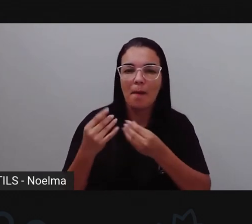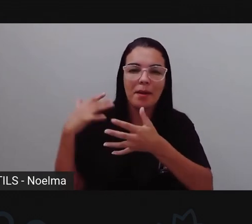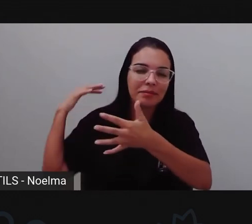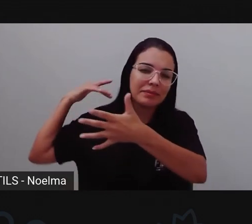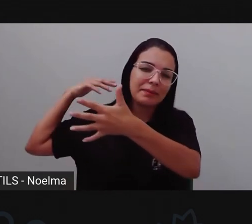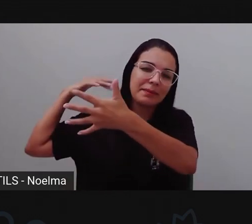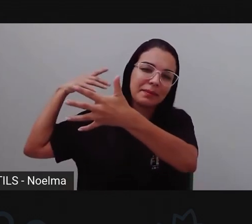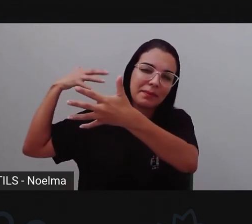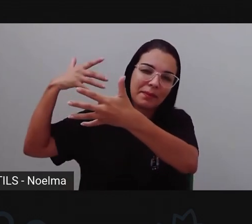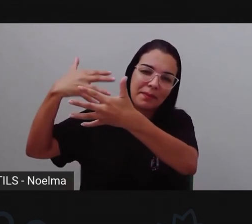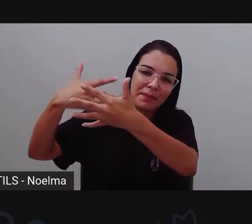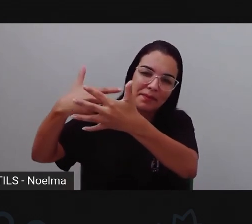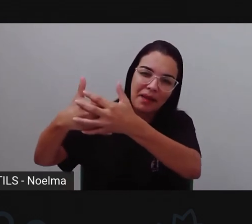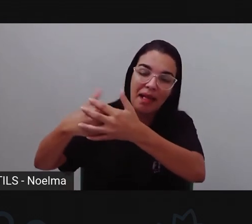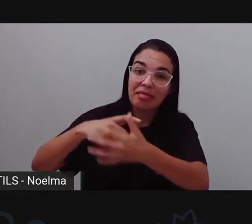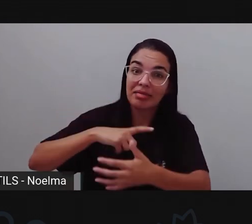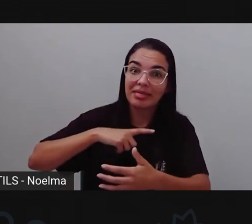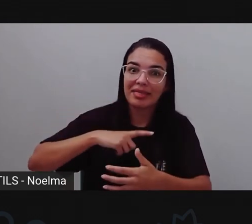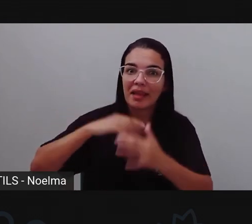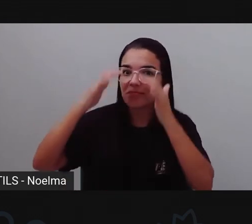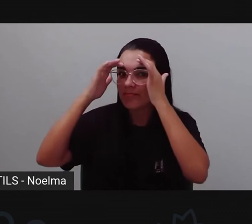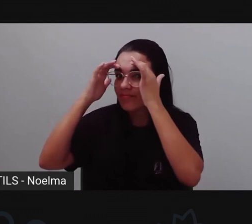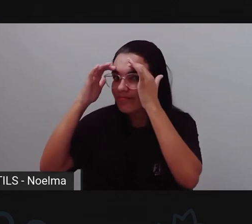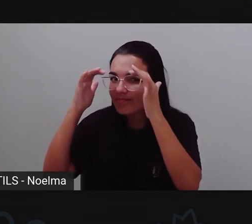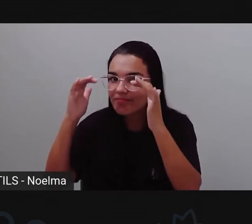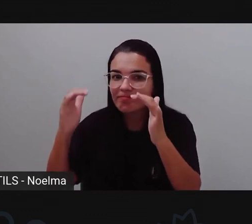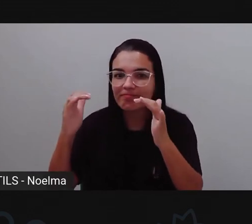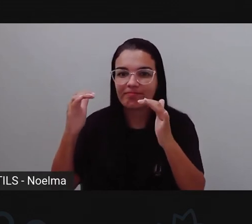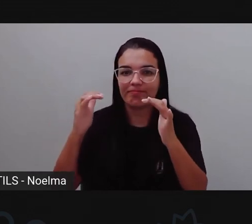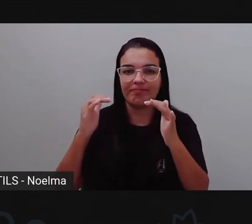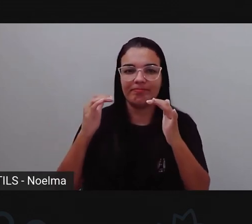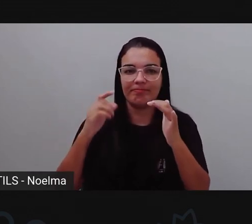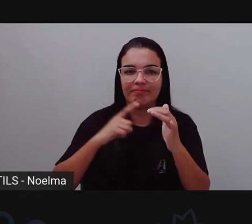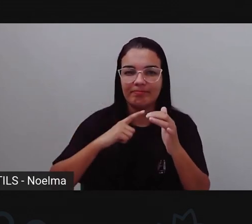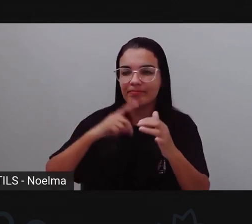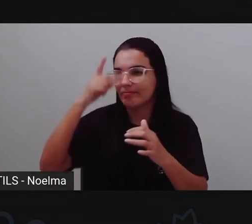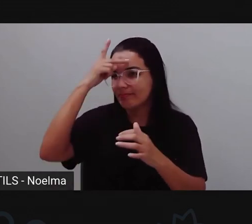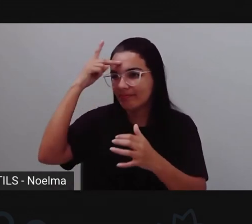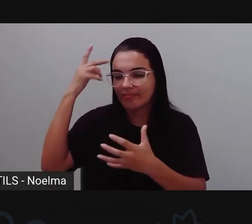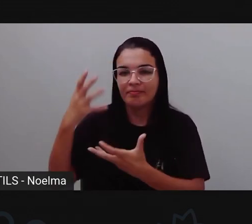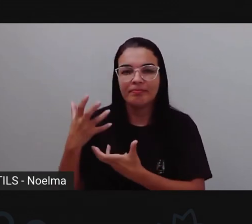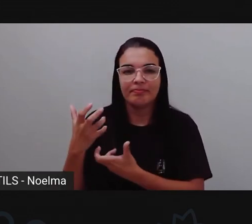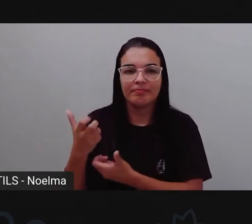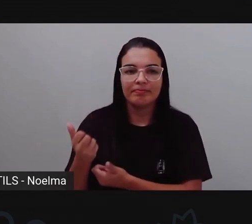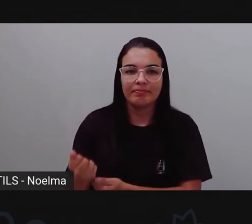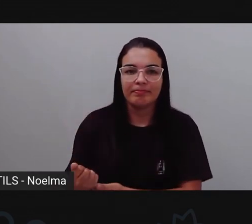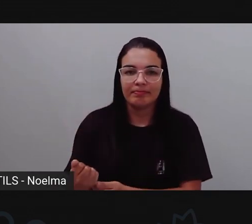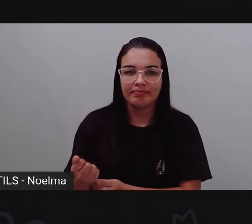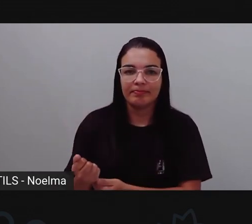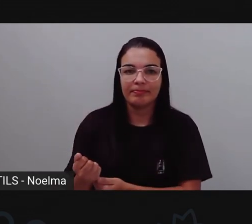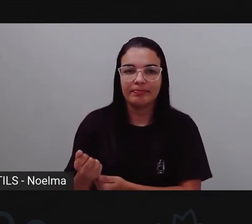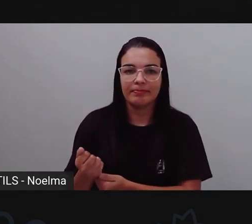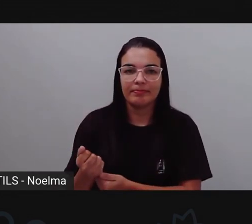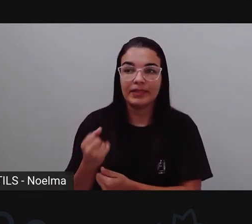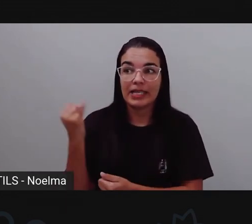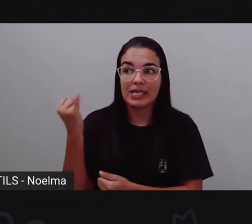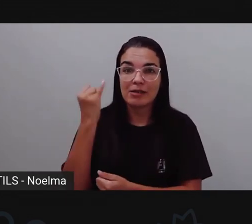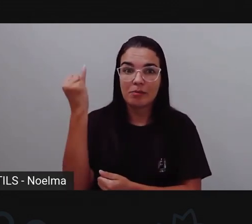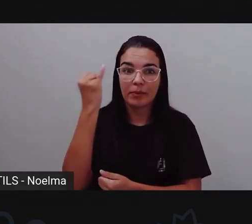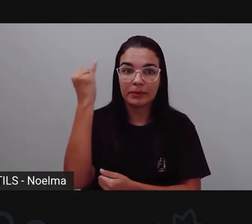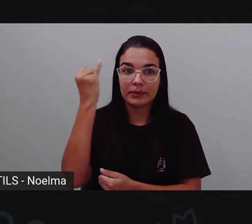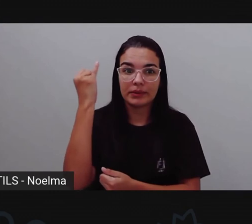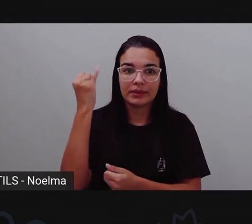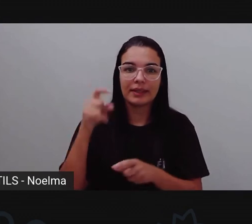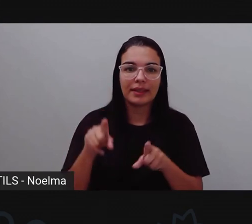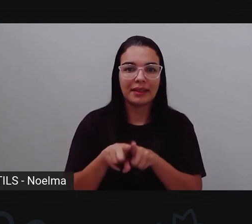né? São respeitadas, as pessoas, né? Se aceitam. Então, olha a importância também,